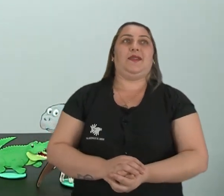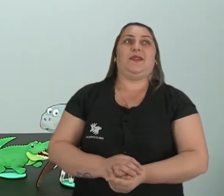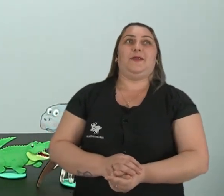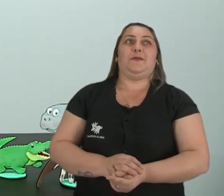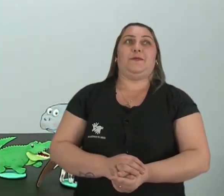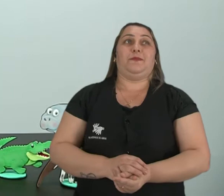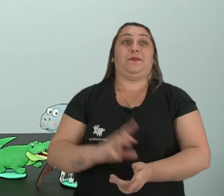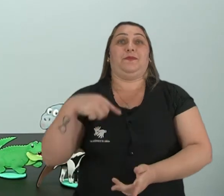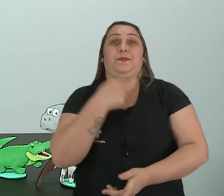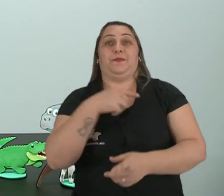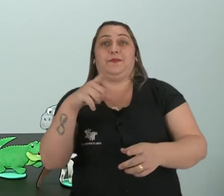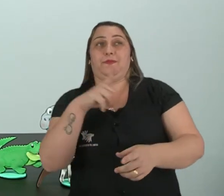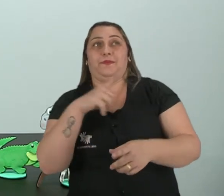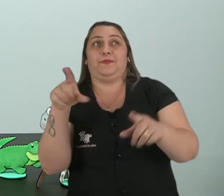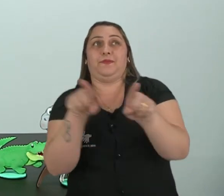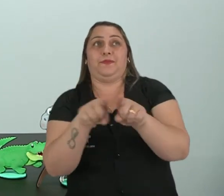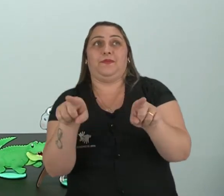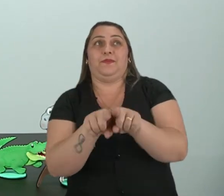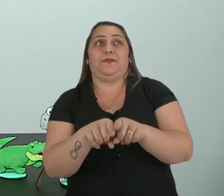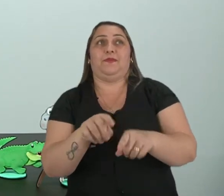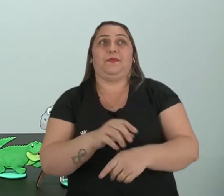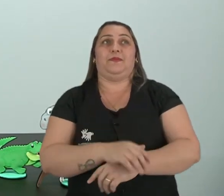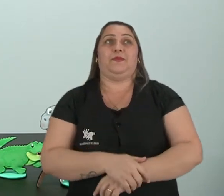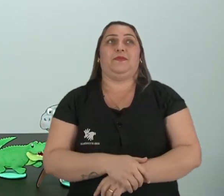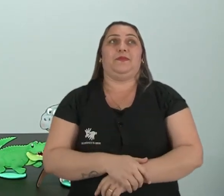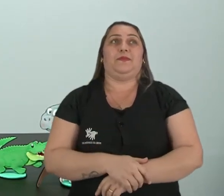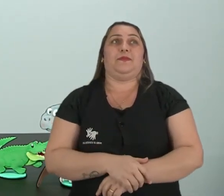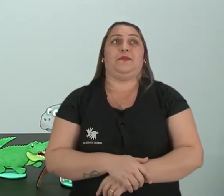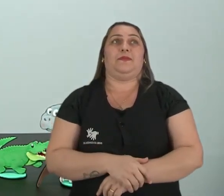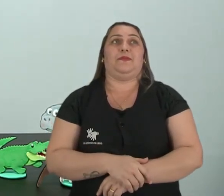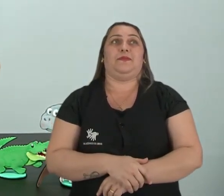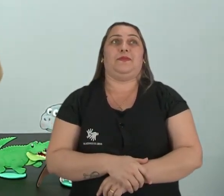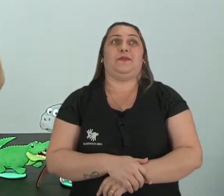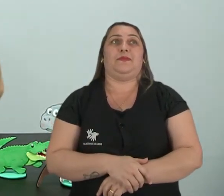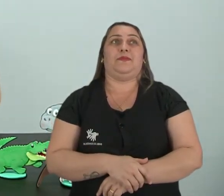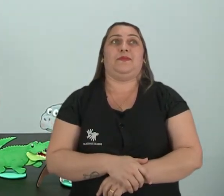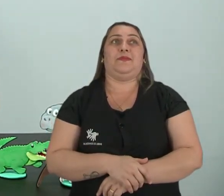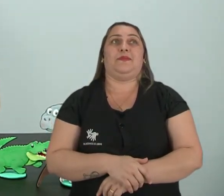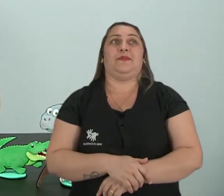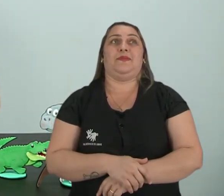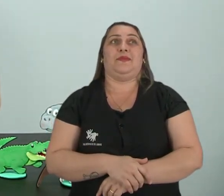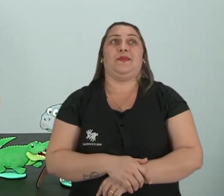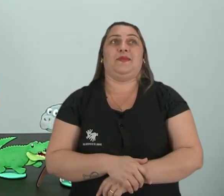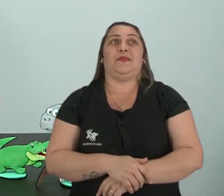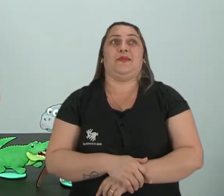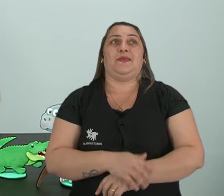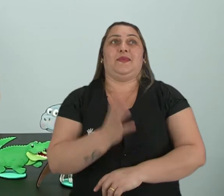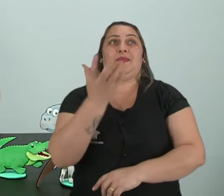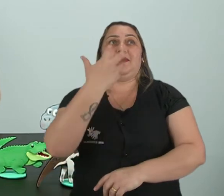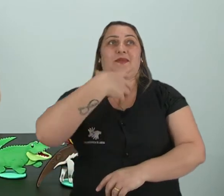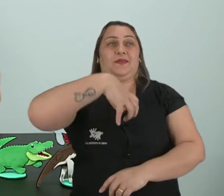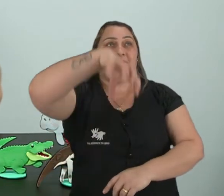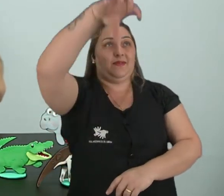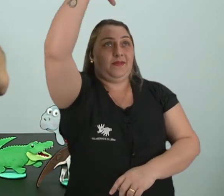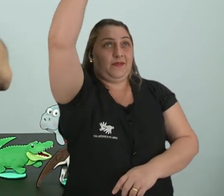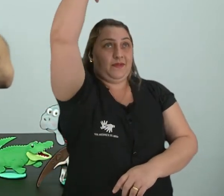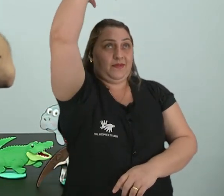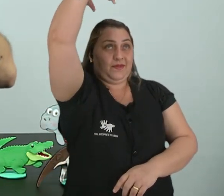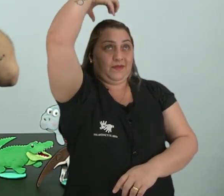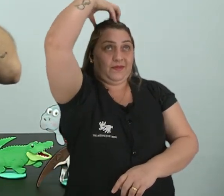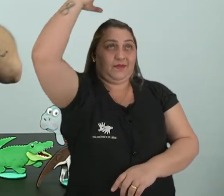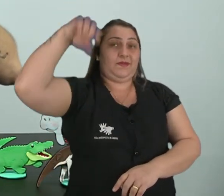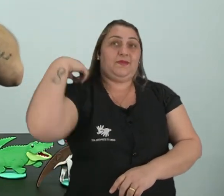E nós temos também a rainha. Olha aqui, A rainha da nossa